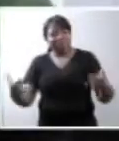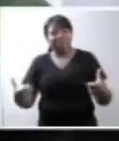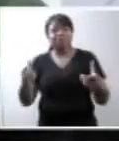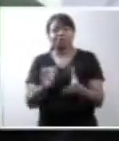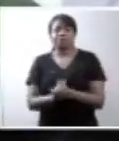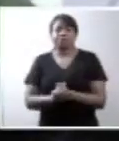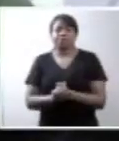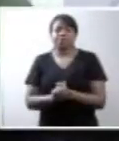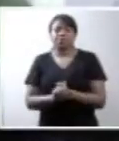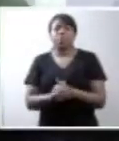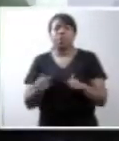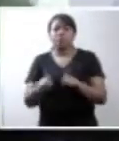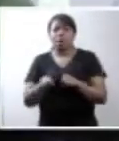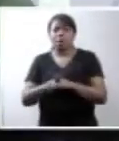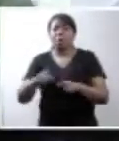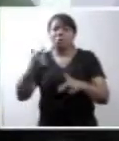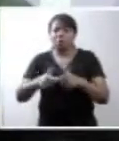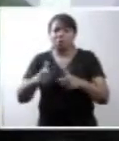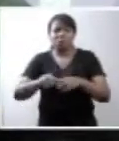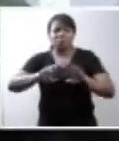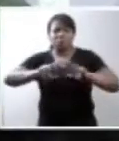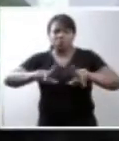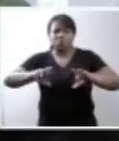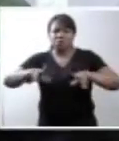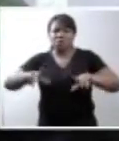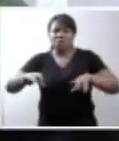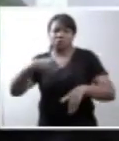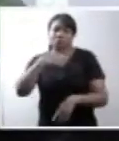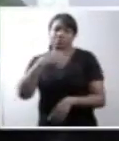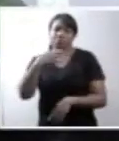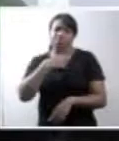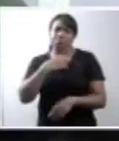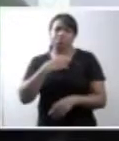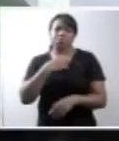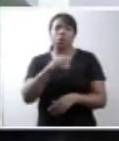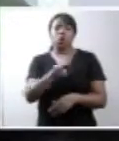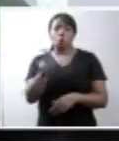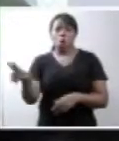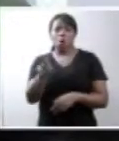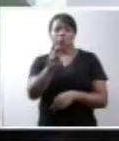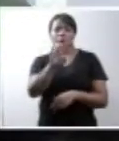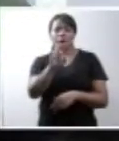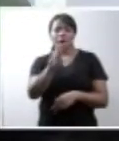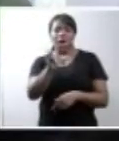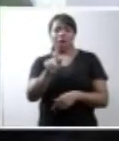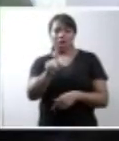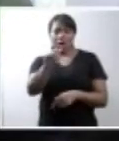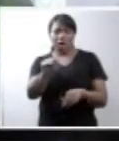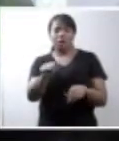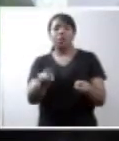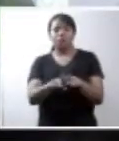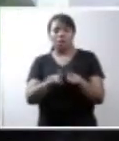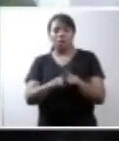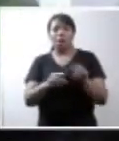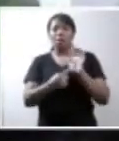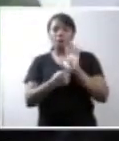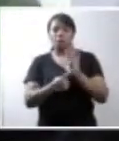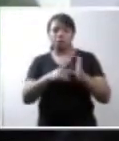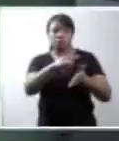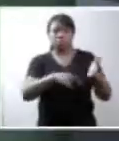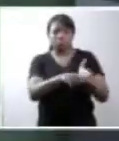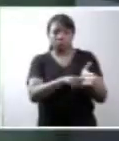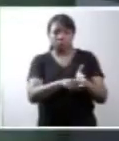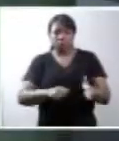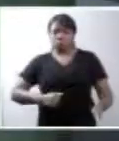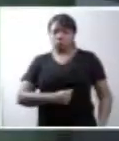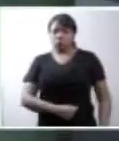Nomeiam a tragédia de diferentes formas. Érica relata o momento do diagnóstico com o